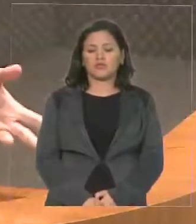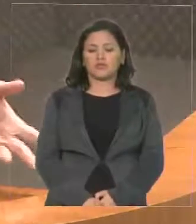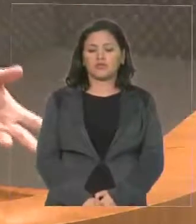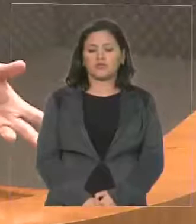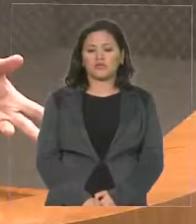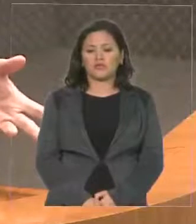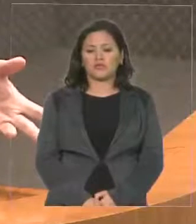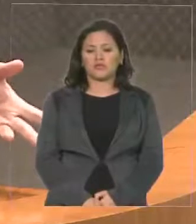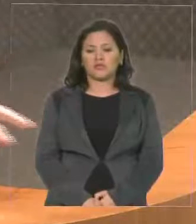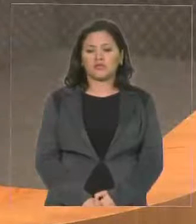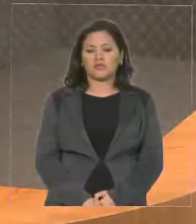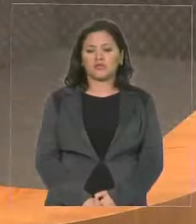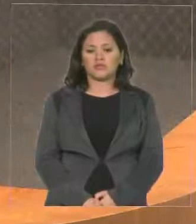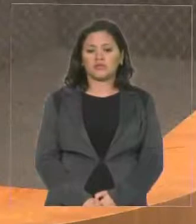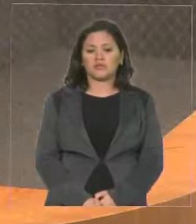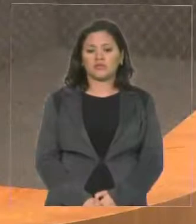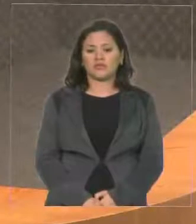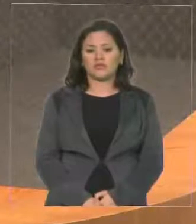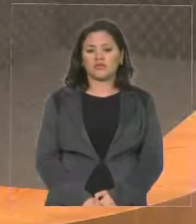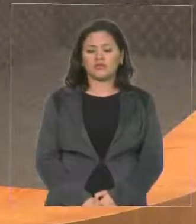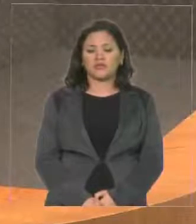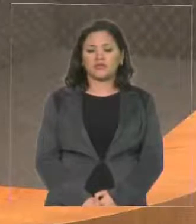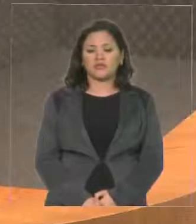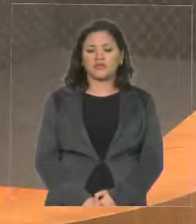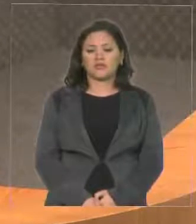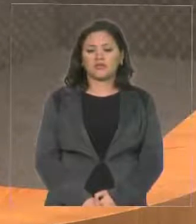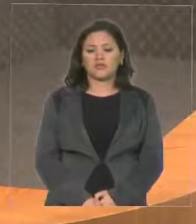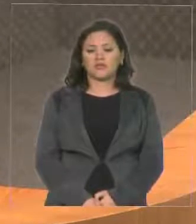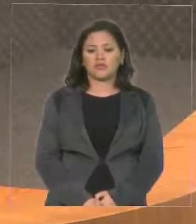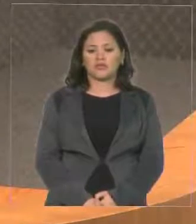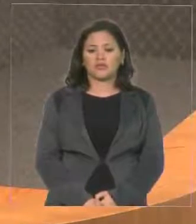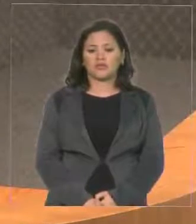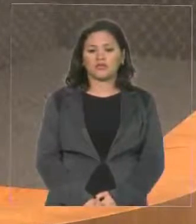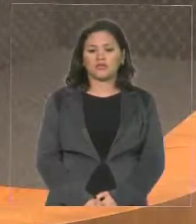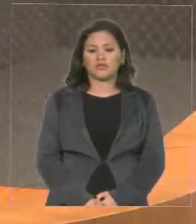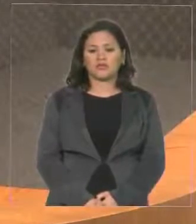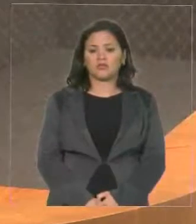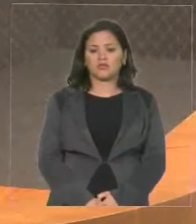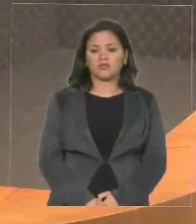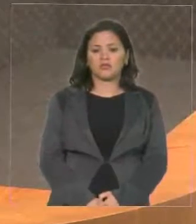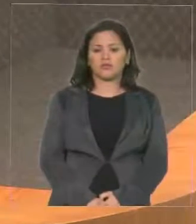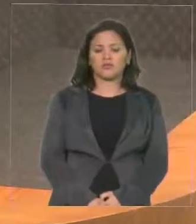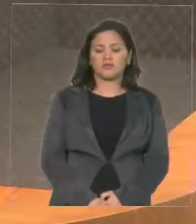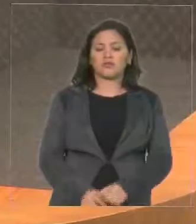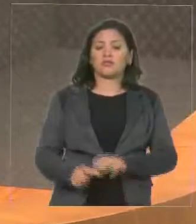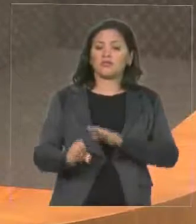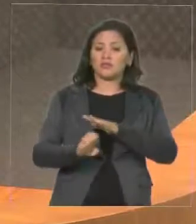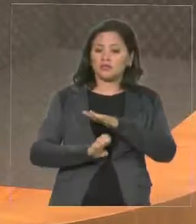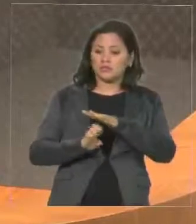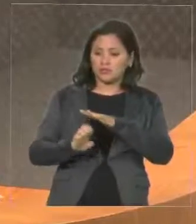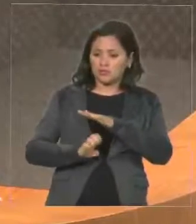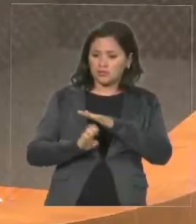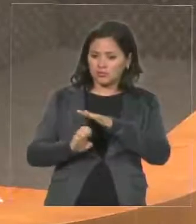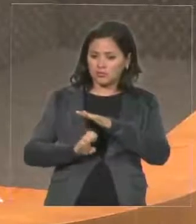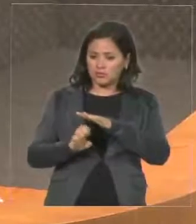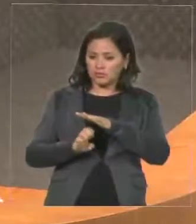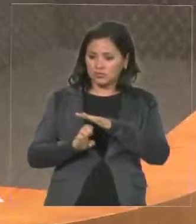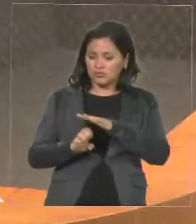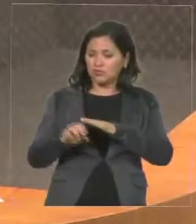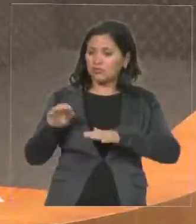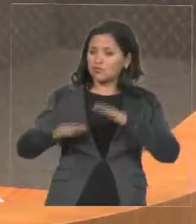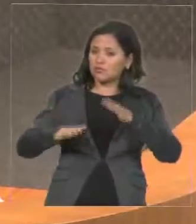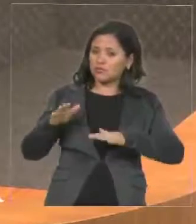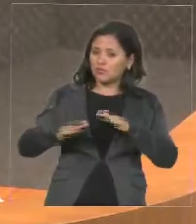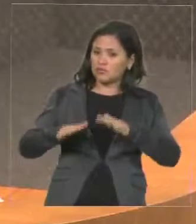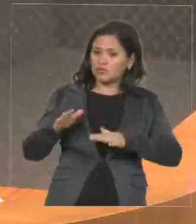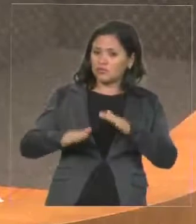que fornecem os medicamentos, elas não são obrigadas a aderirem à ata. Então, o que é que muito... E eu